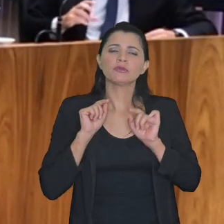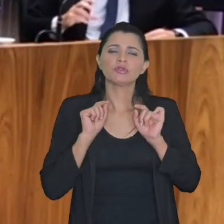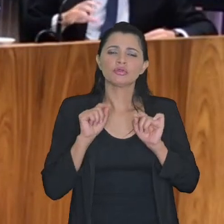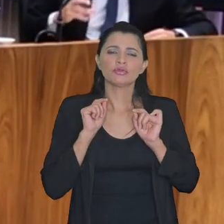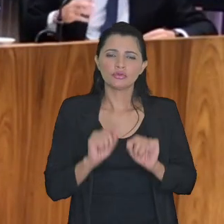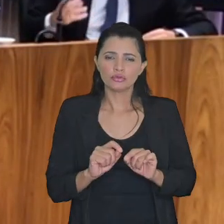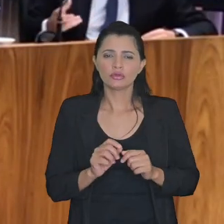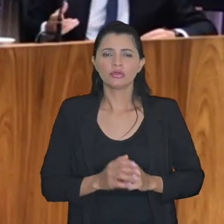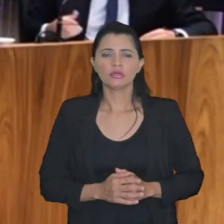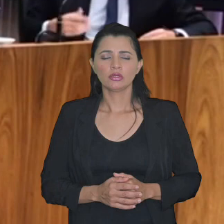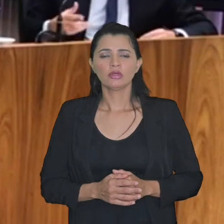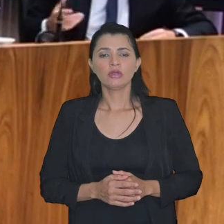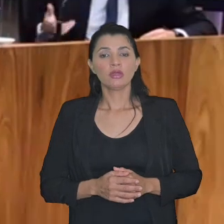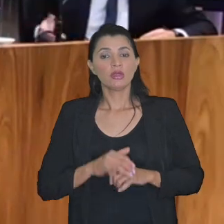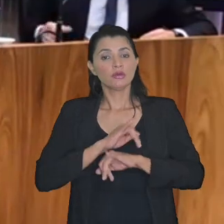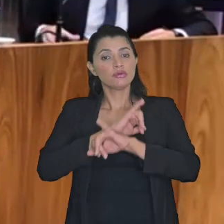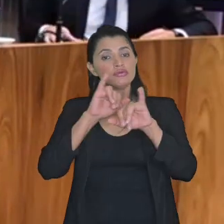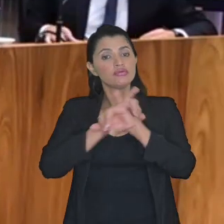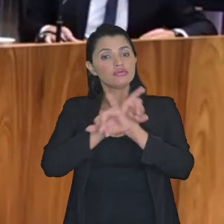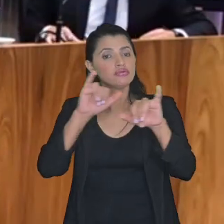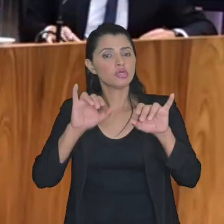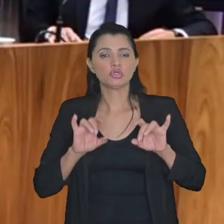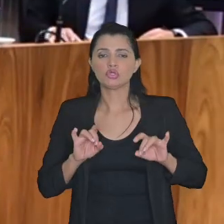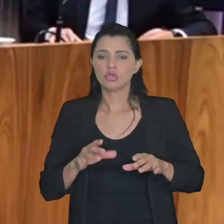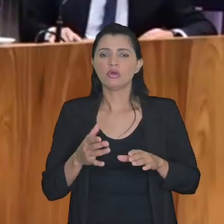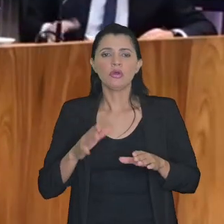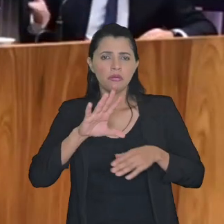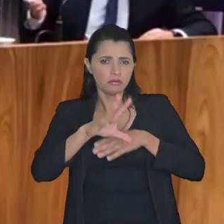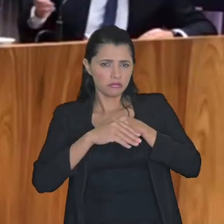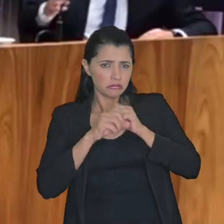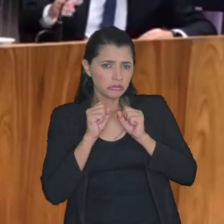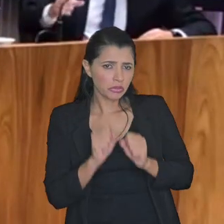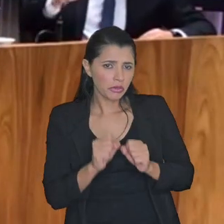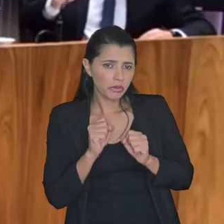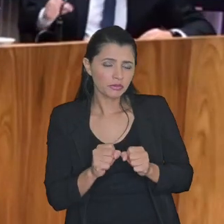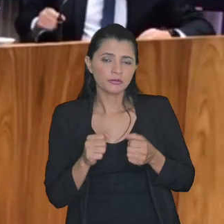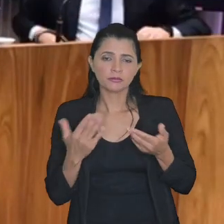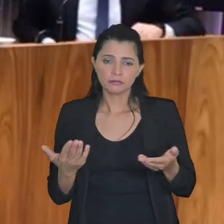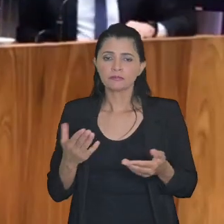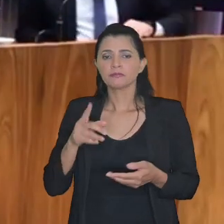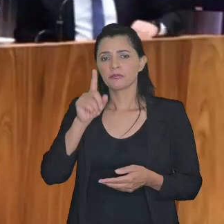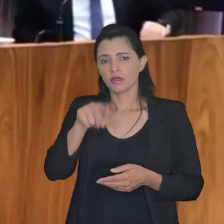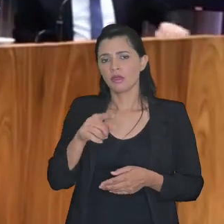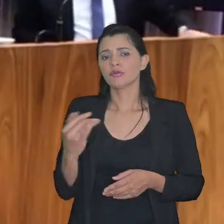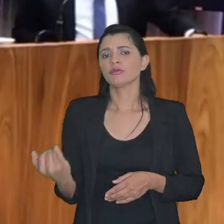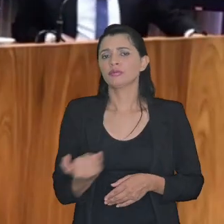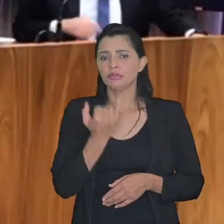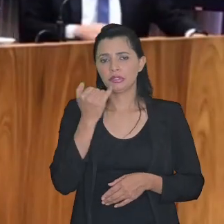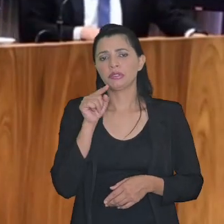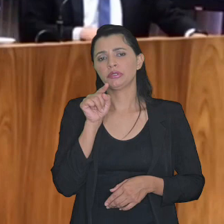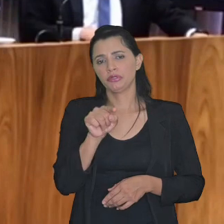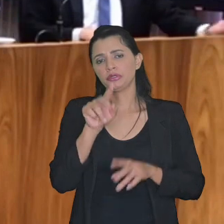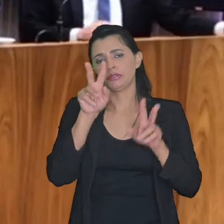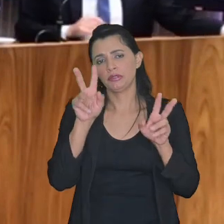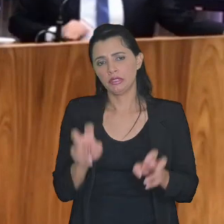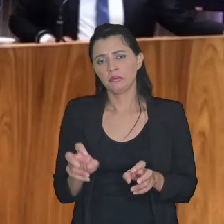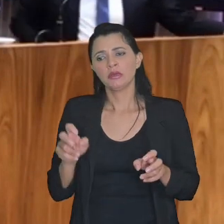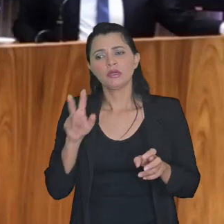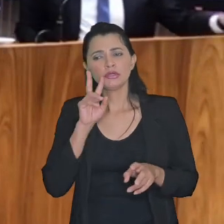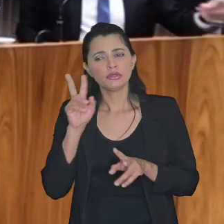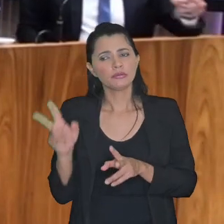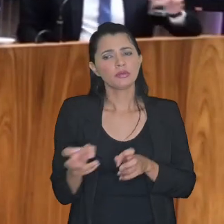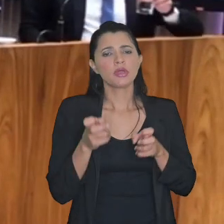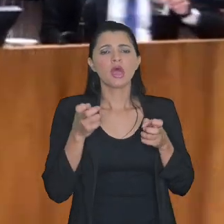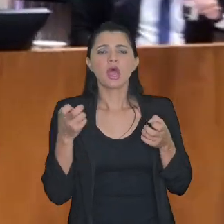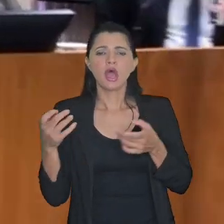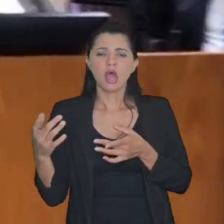até como propósito de divulgar mesmo isso posso fazer uma complementação eu acho que esse é um ponto muito importante porque a gente tem visto algumas